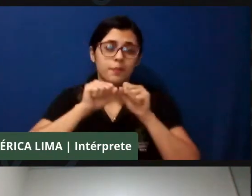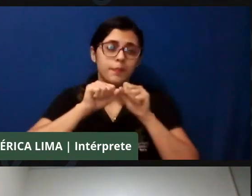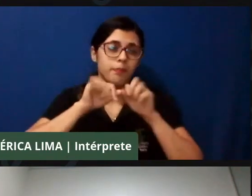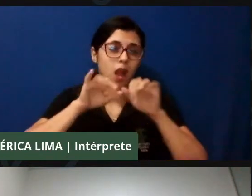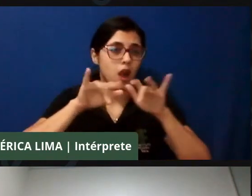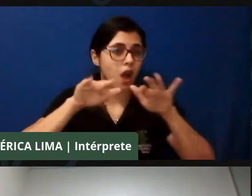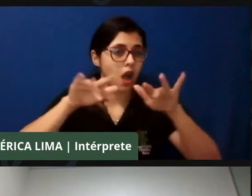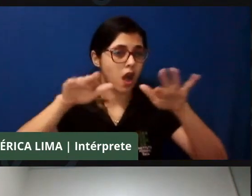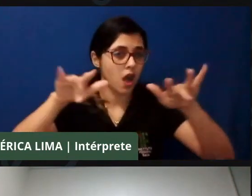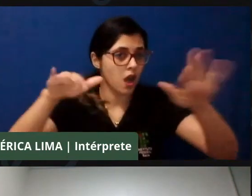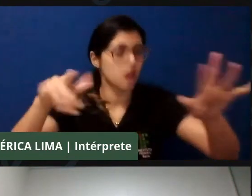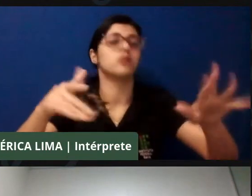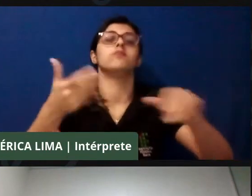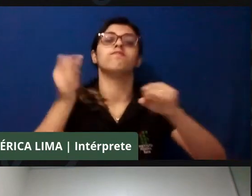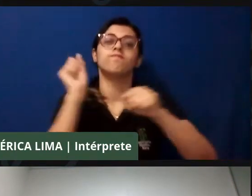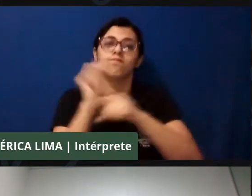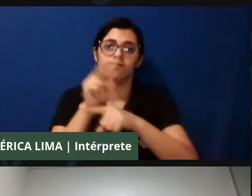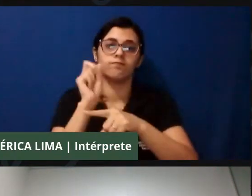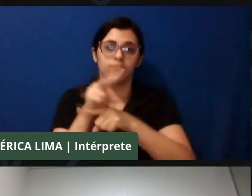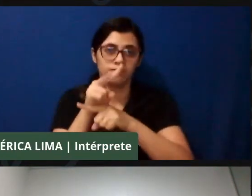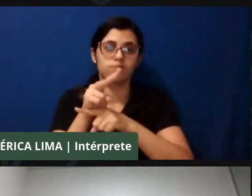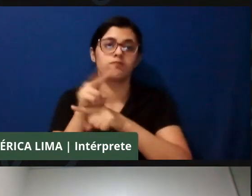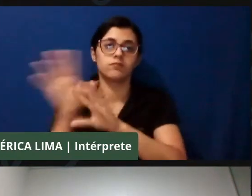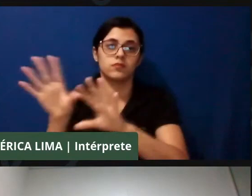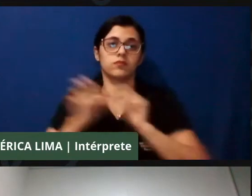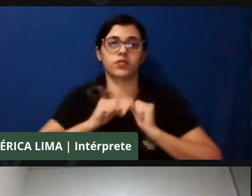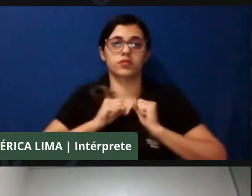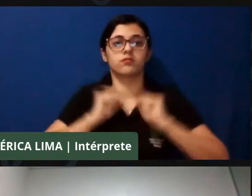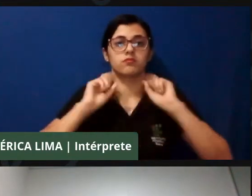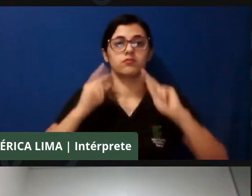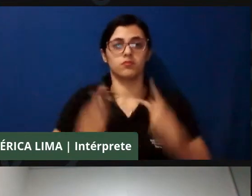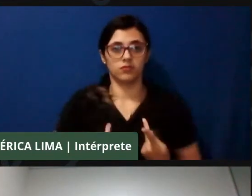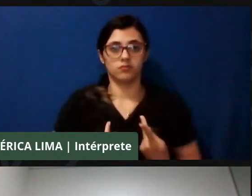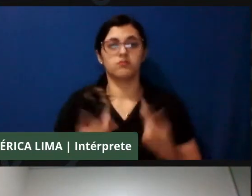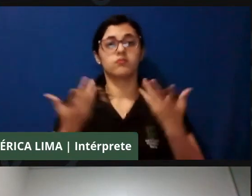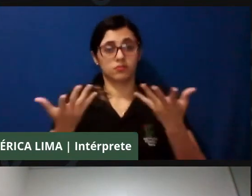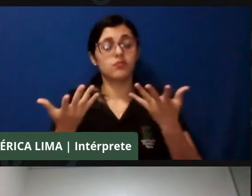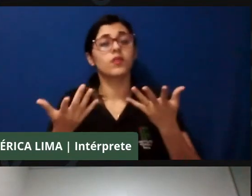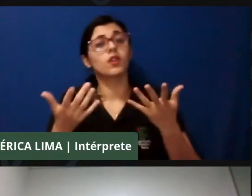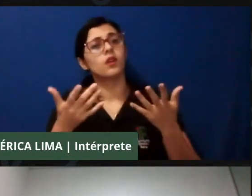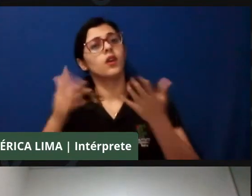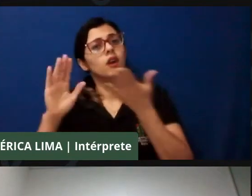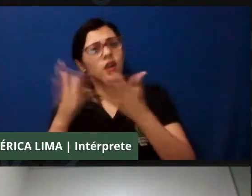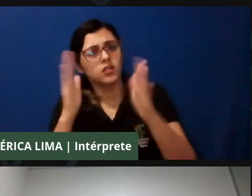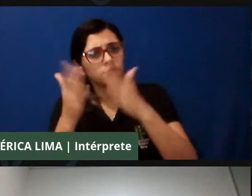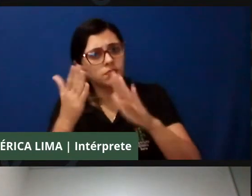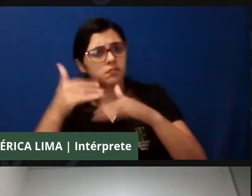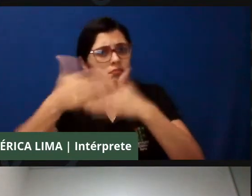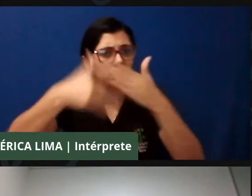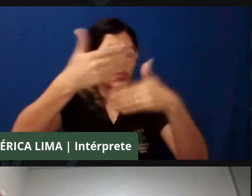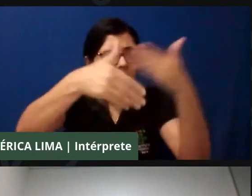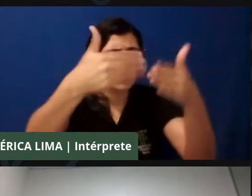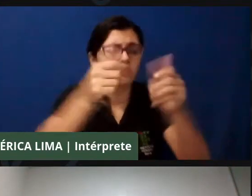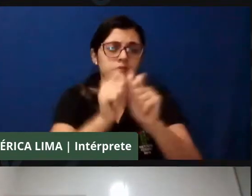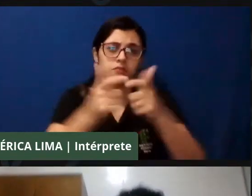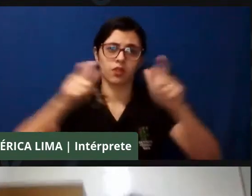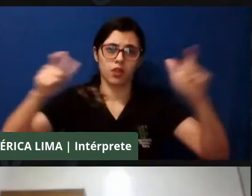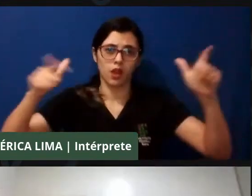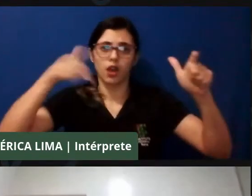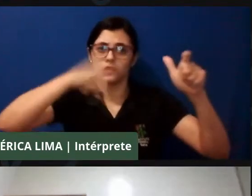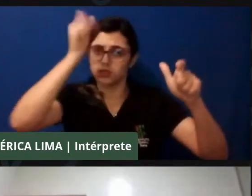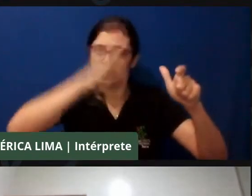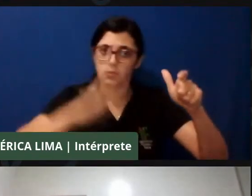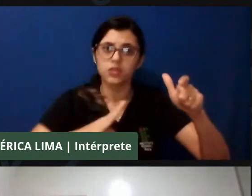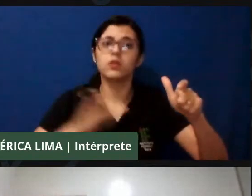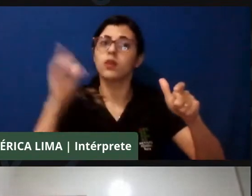os seres humanos. Esse processo de expansão no Brasil é cada vez mais acelerado, a gente vê aí a